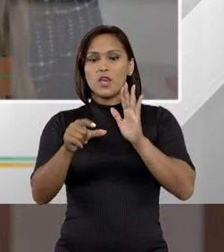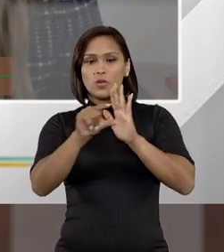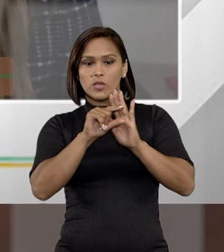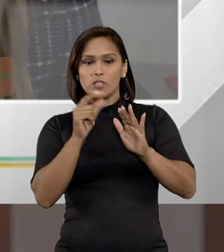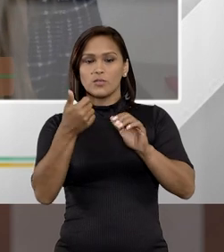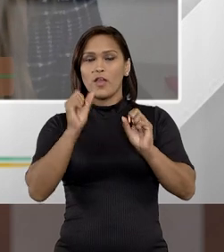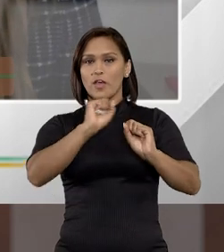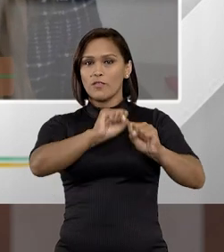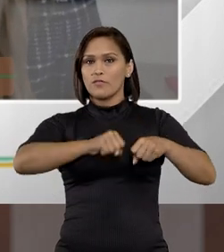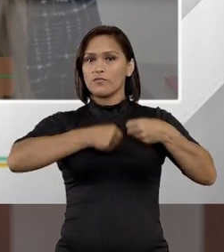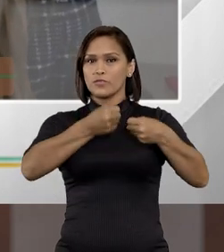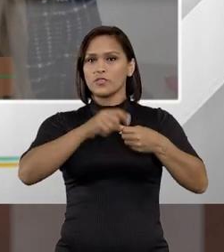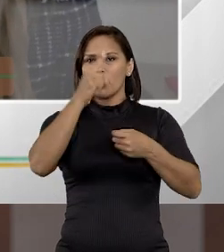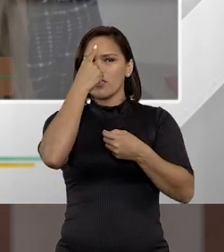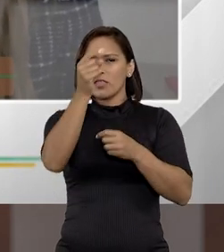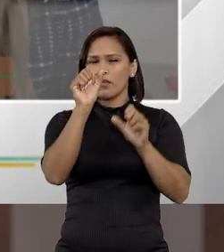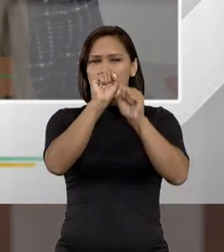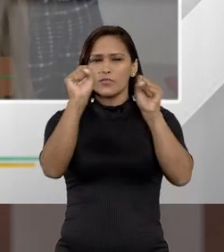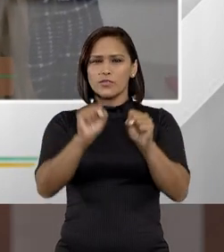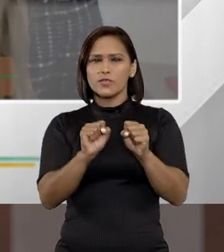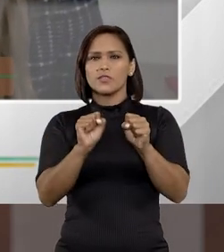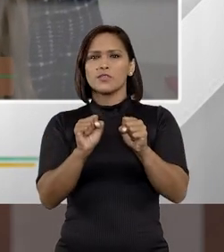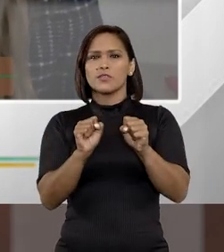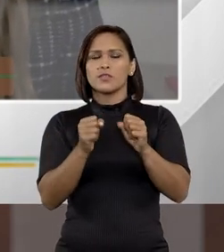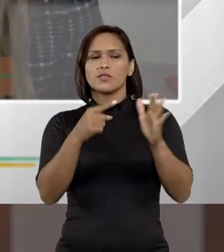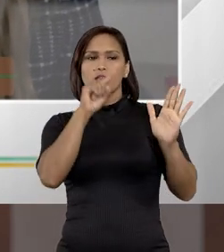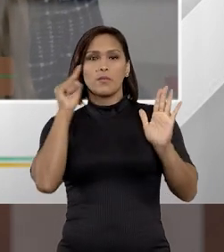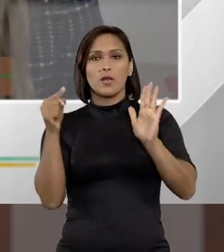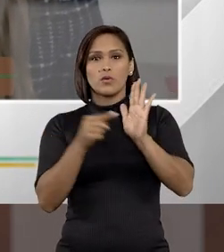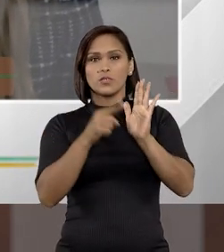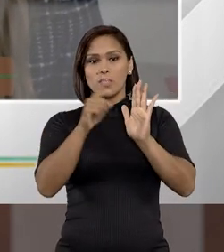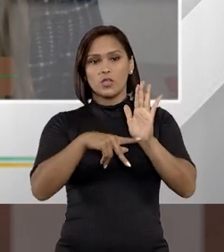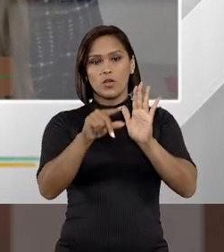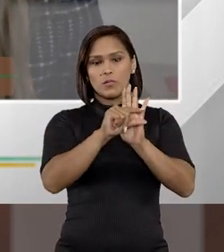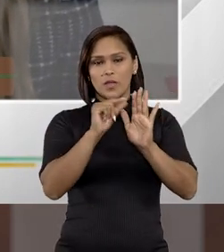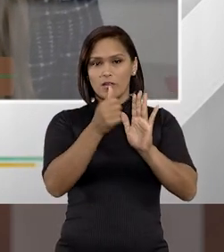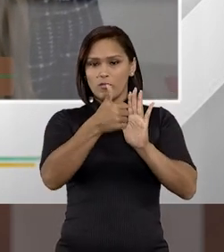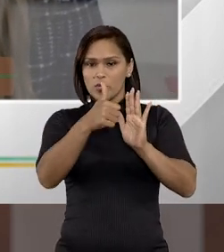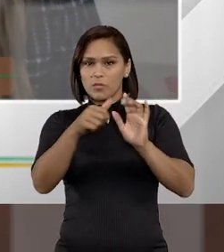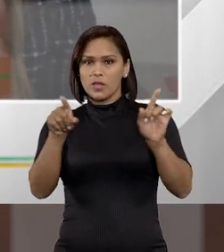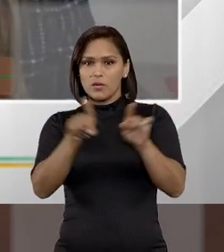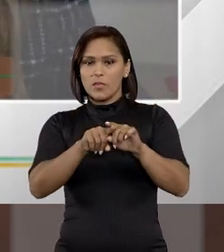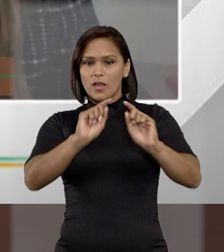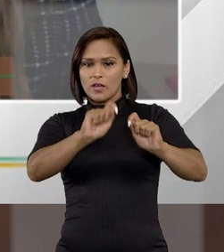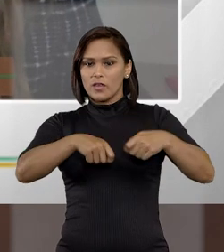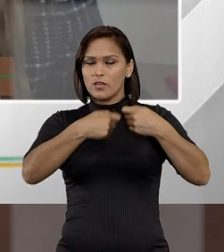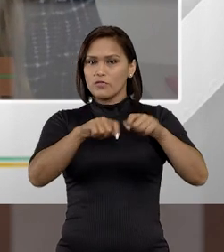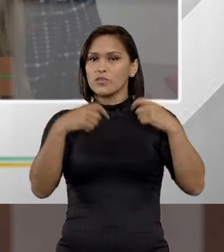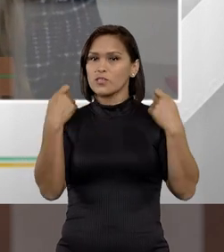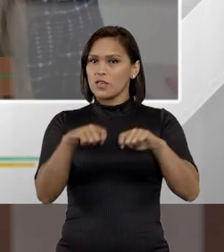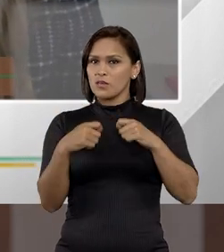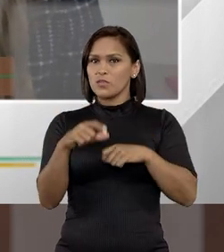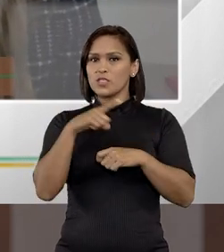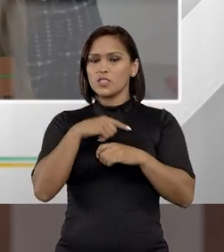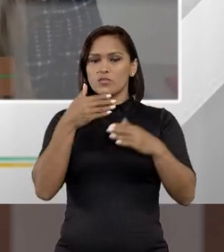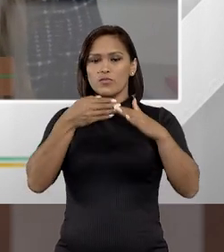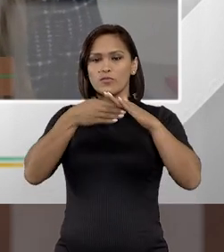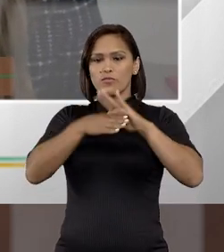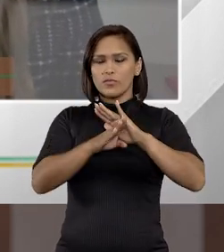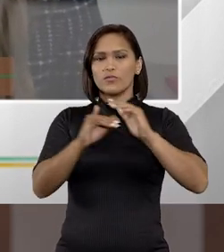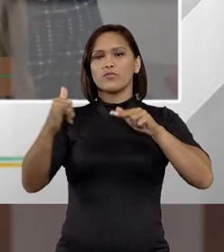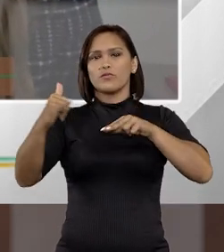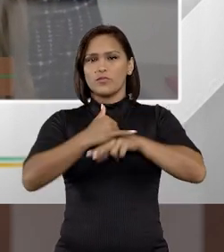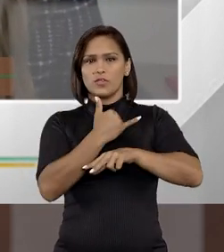acho que o Caput vem a reforçar essa ideia do sistema acusatório, o parágrafo 1º vem a reforçar a necessidade que a gente tem de